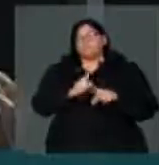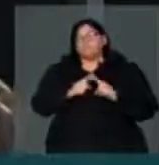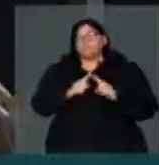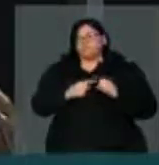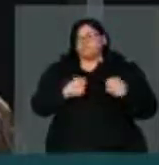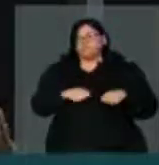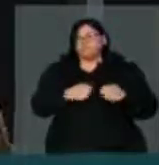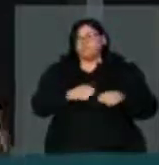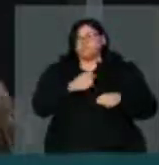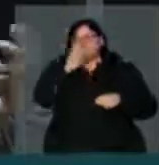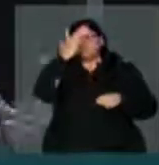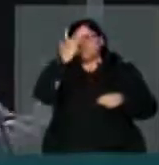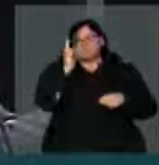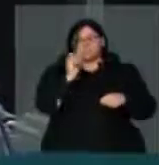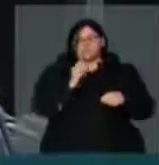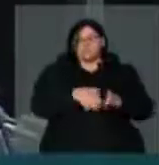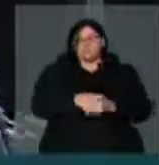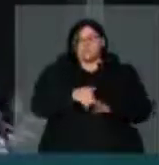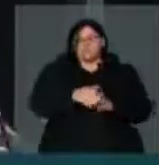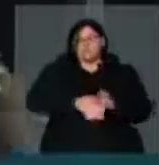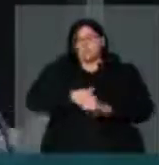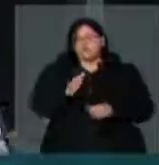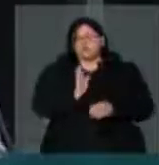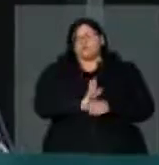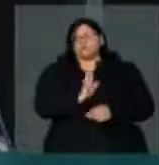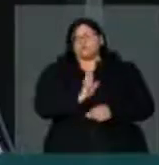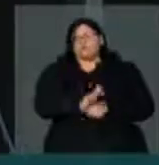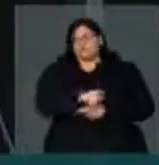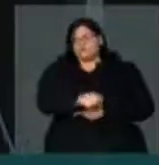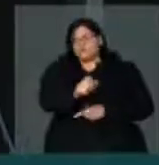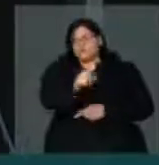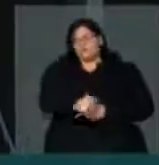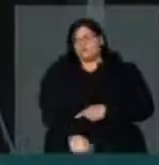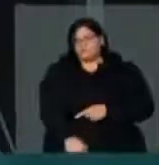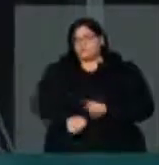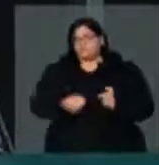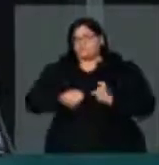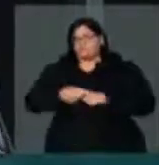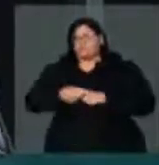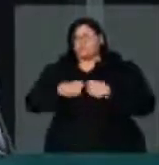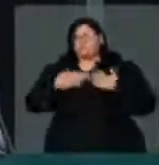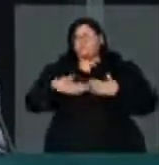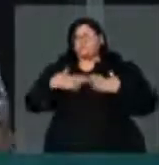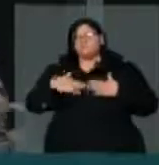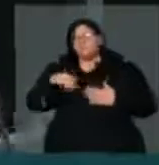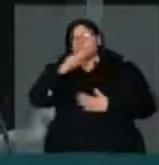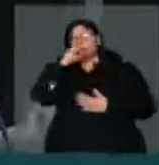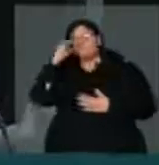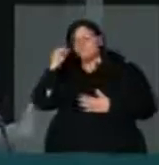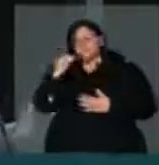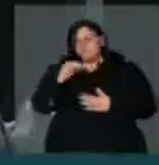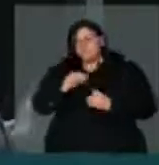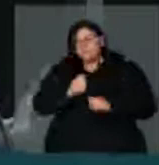fácil e absolutamente necessário ressocializar uma criança, um jovem em conflito com a lei,